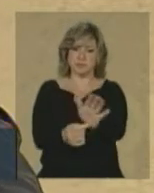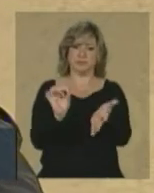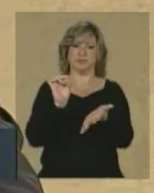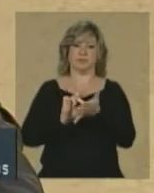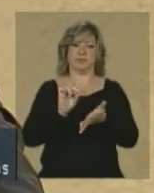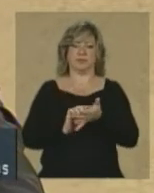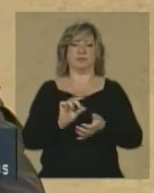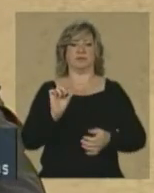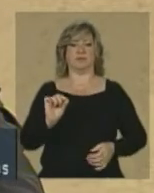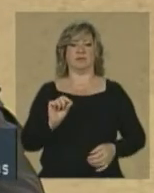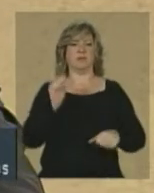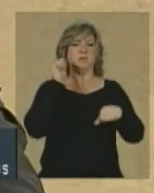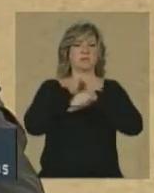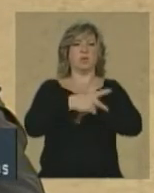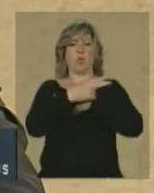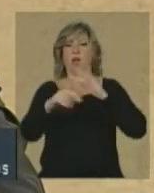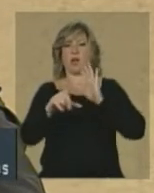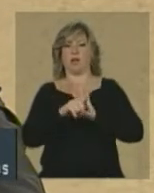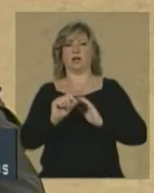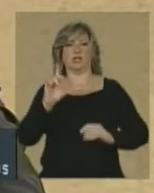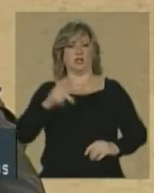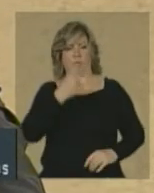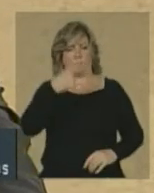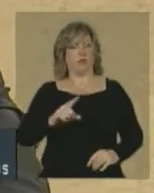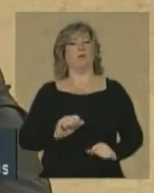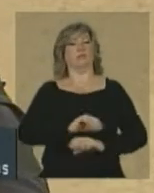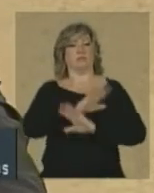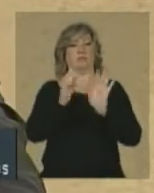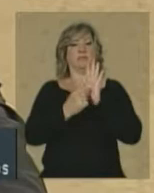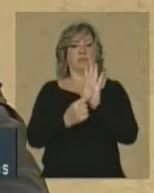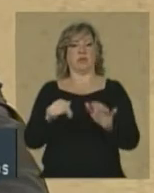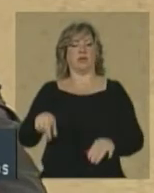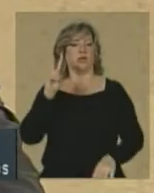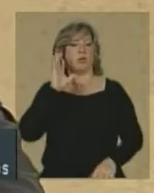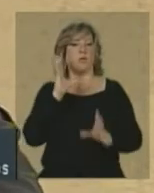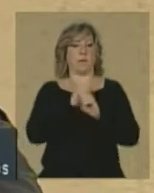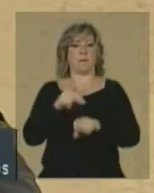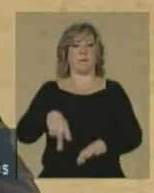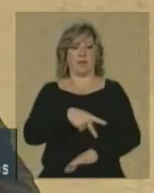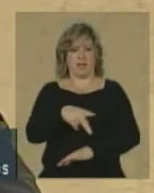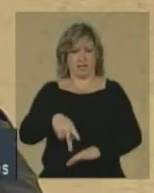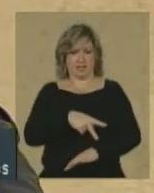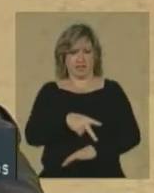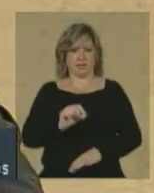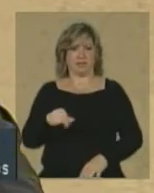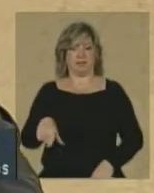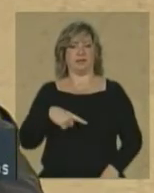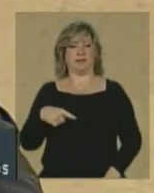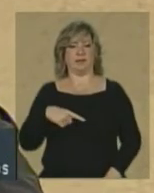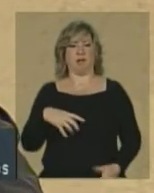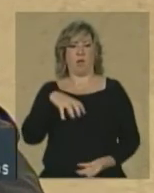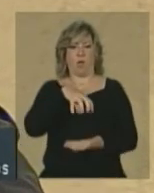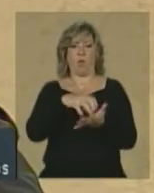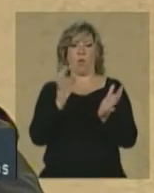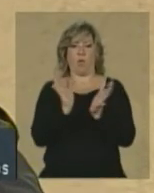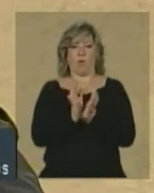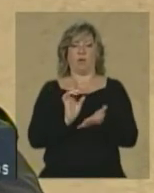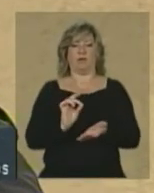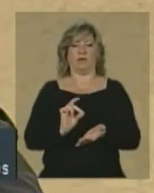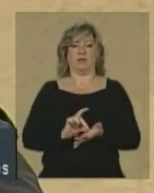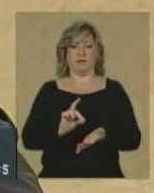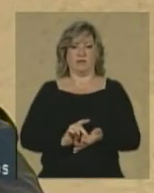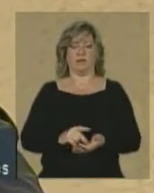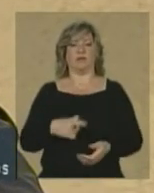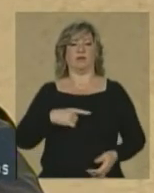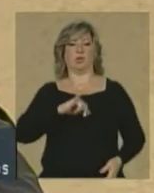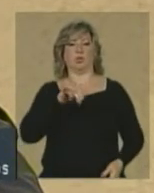dos direitos humanos e elucidando a verdadeira história deste país. A Comissão da Verdade no dizer do